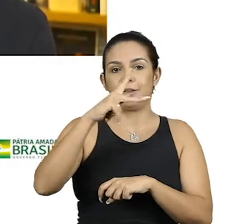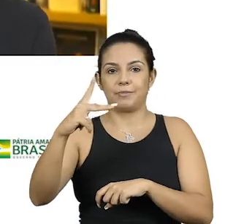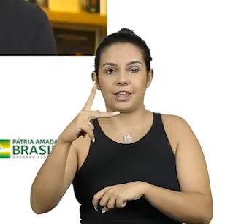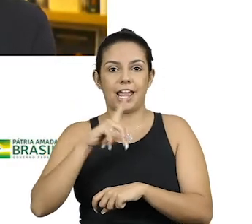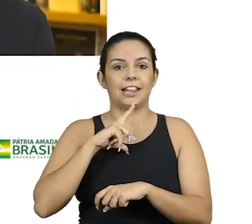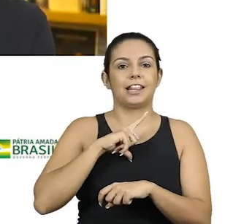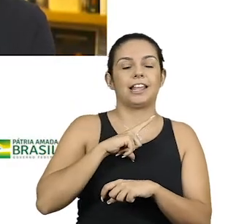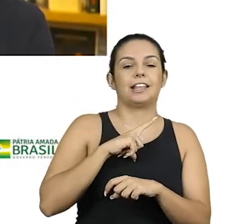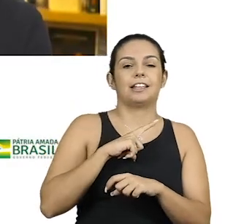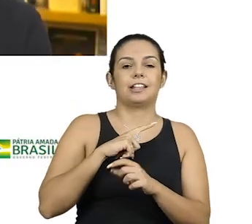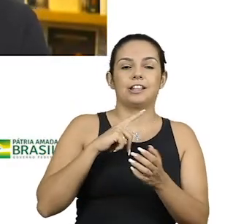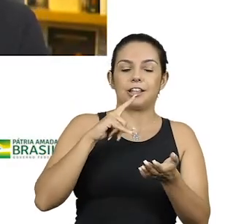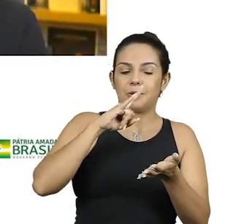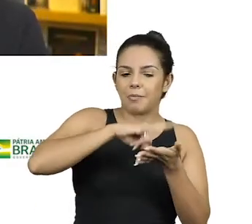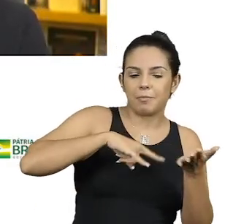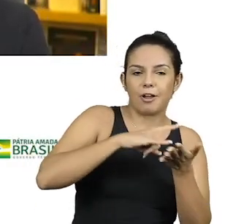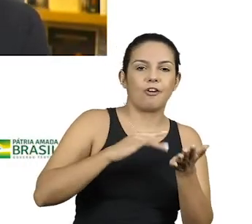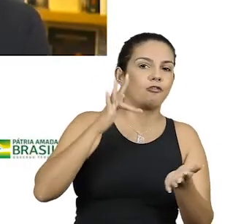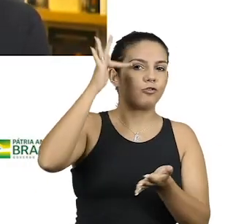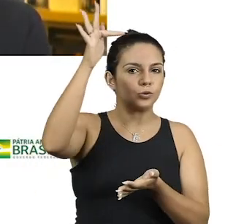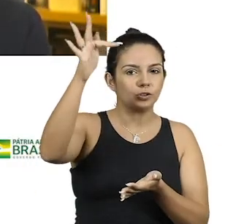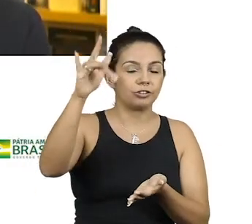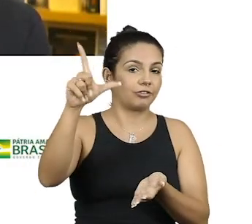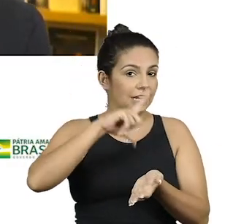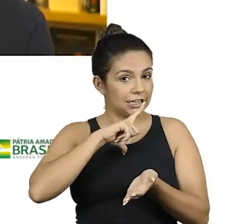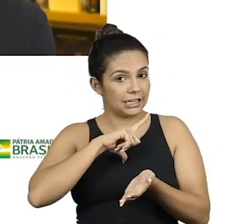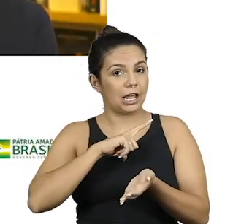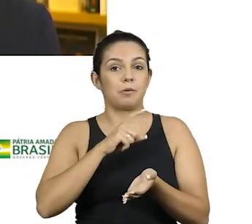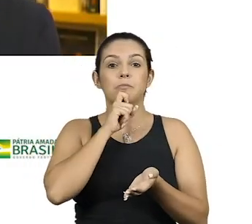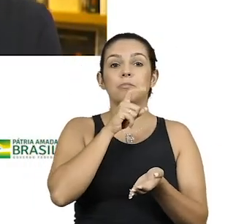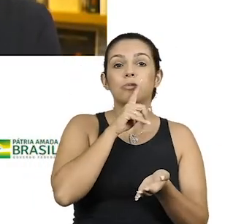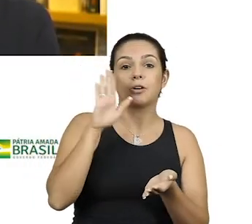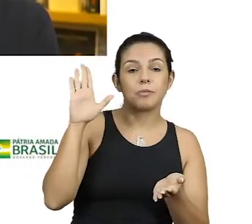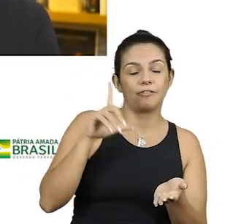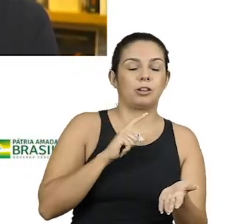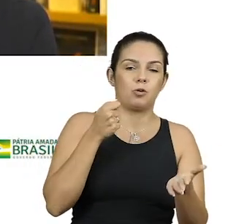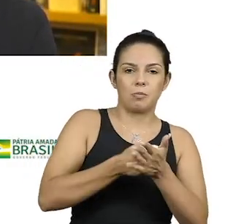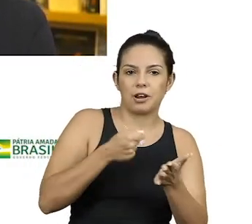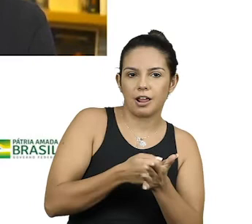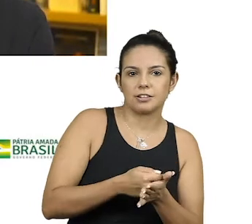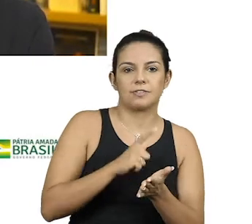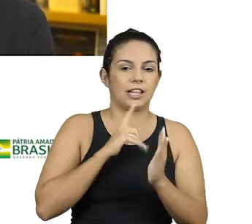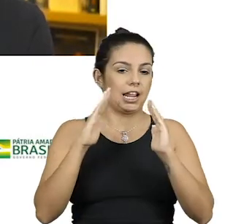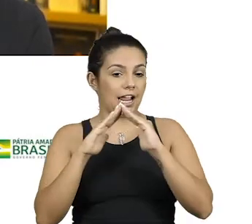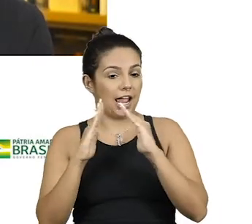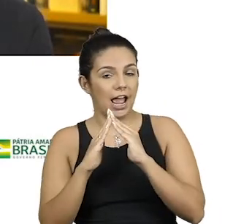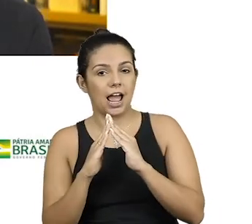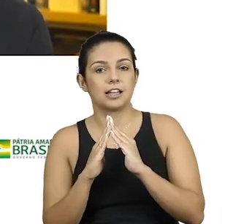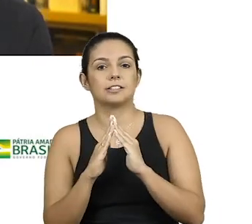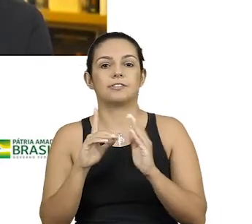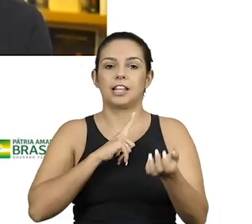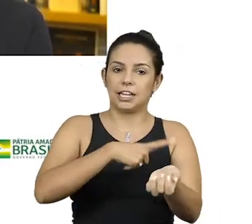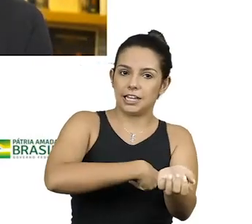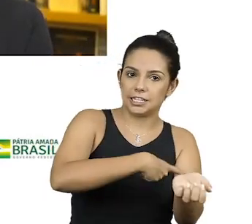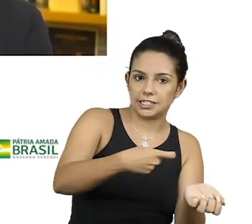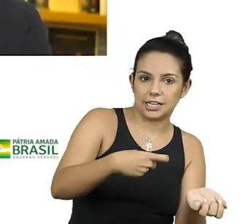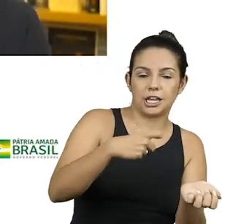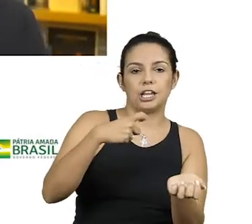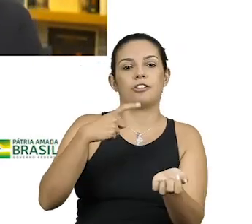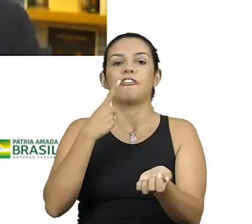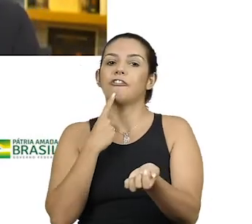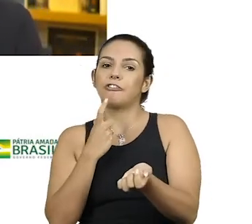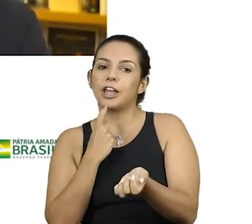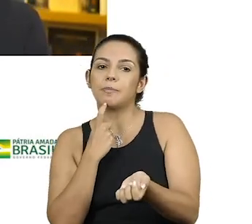atestados em papéis passados e futuros, vai ter promessas e deveres, dever de casa, exames, notas,